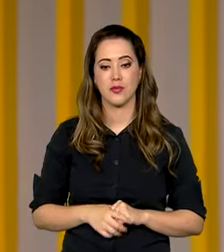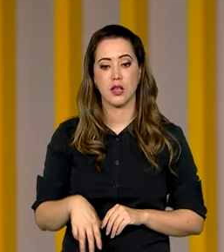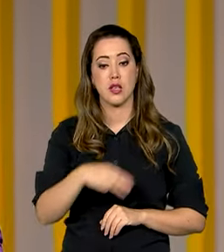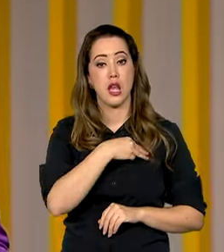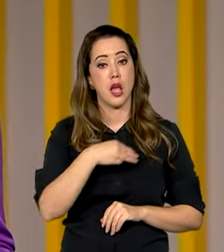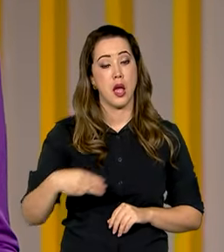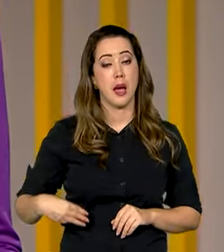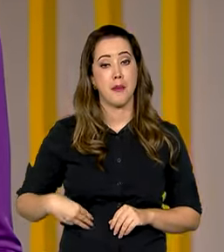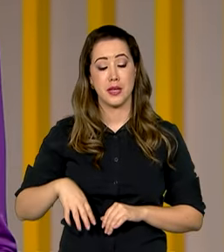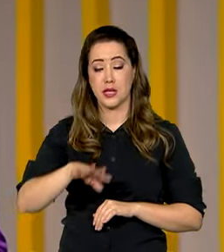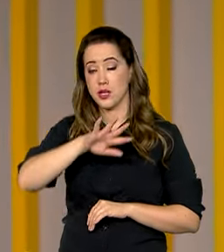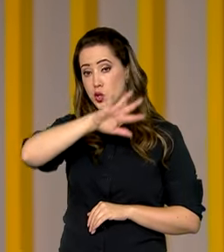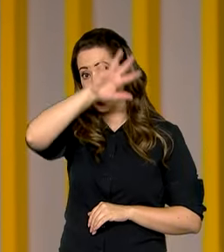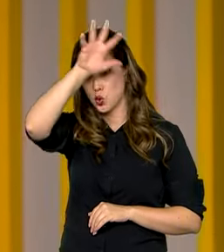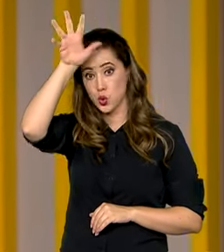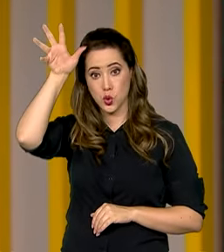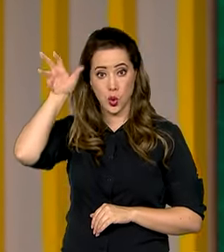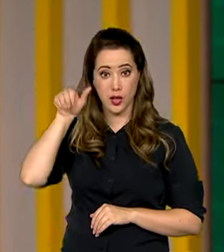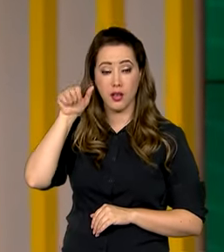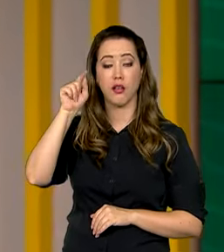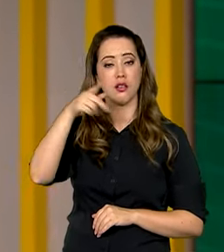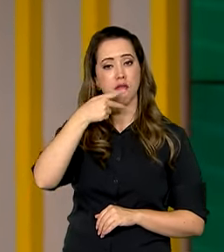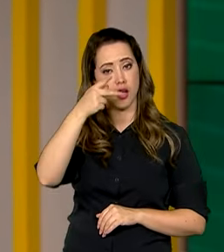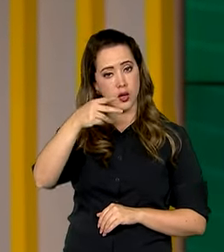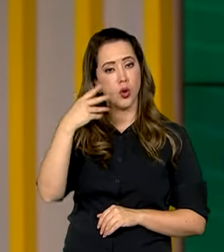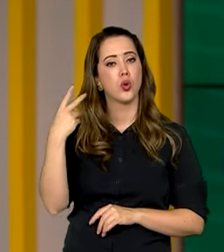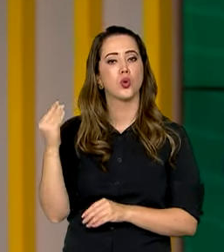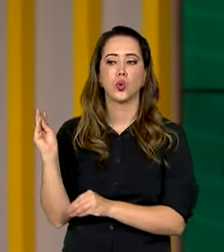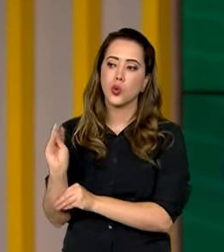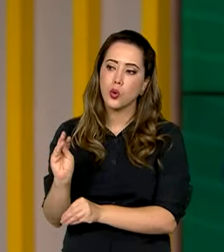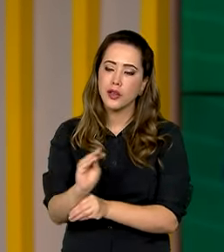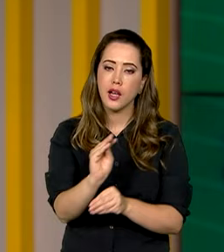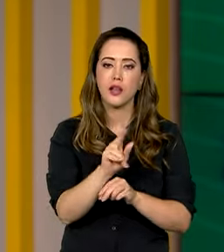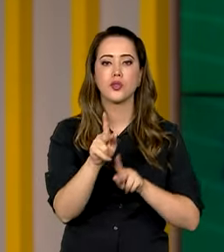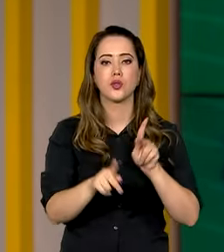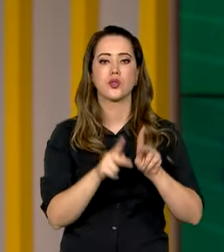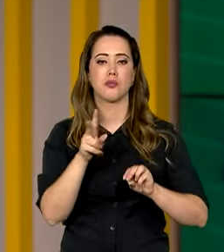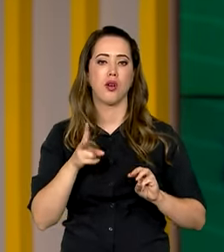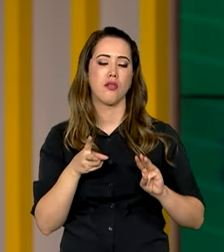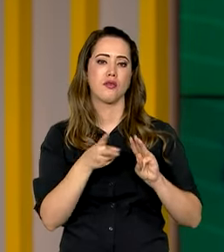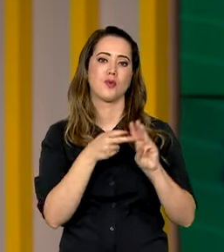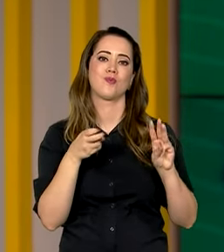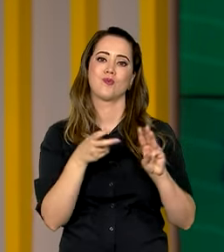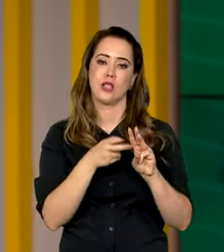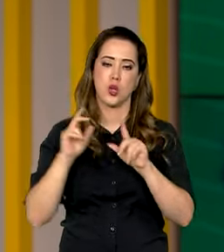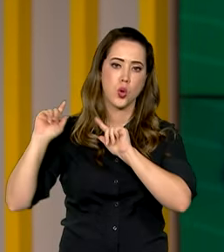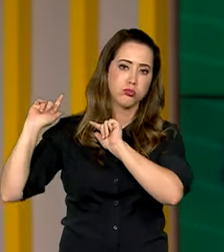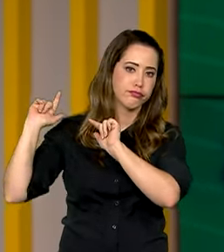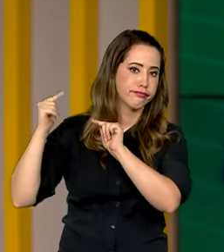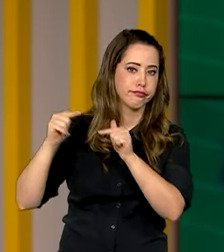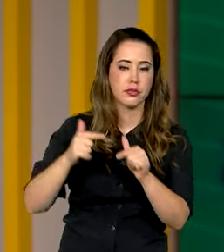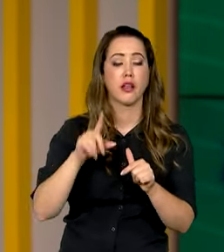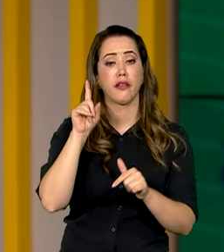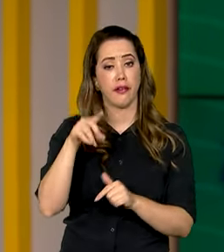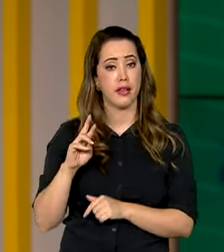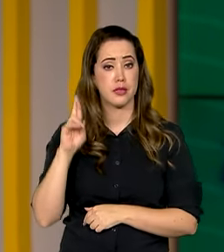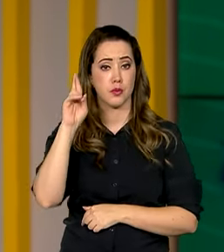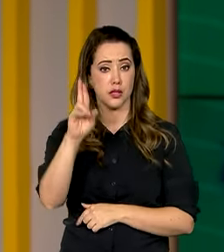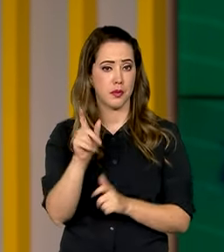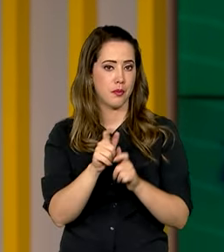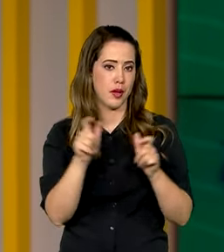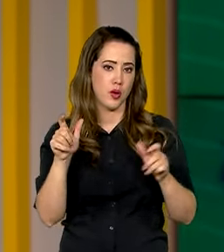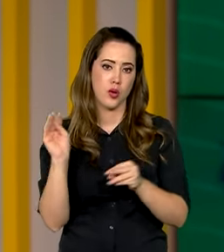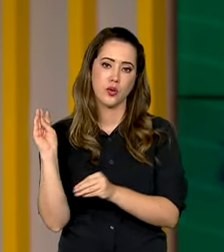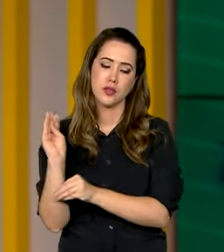ministra Sônia Guajajara defendeu a preservação dos povos originários, que são responsáveis pela maior